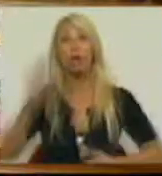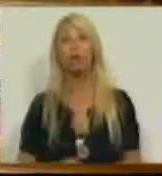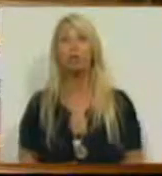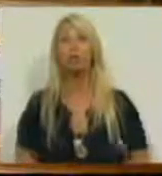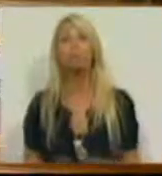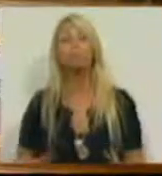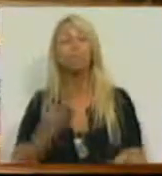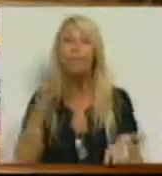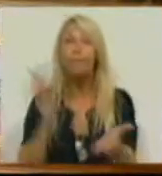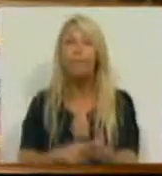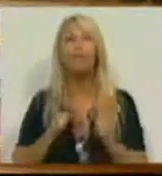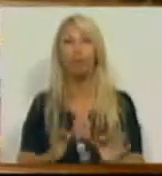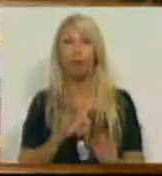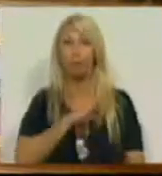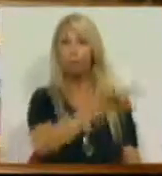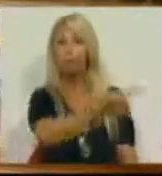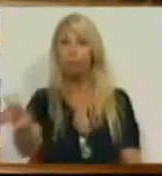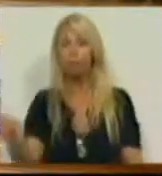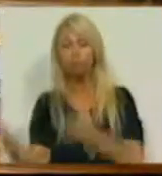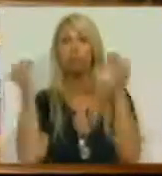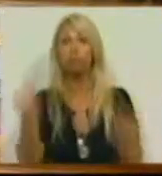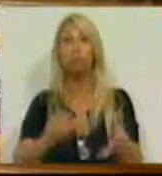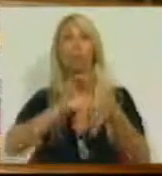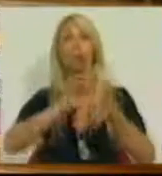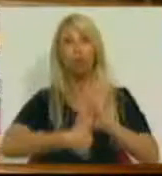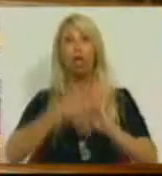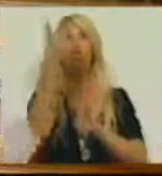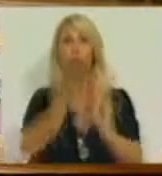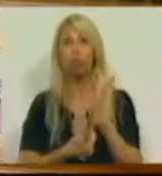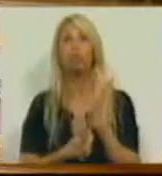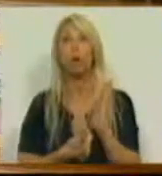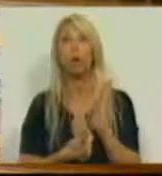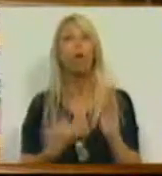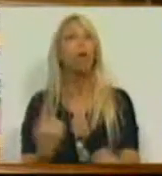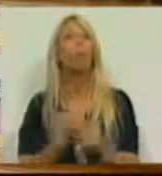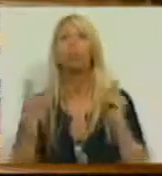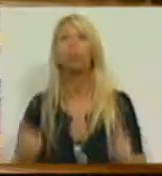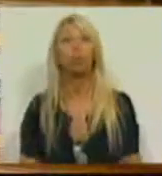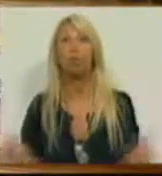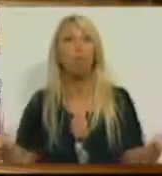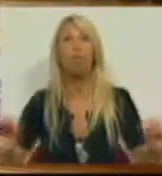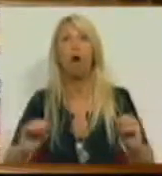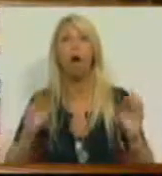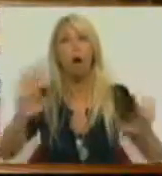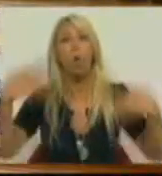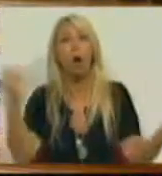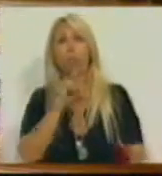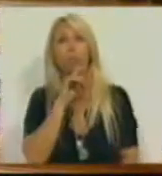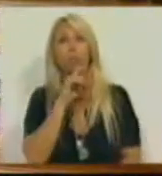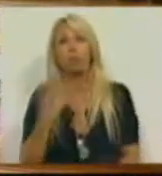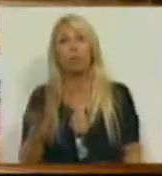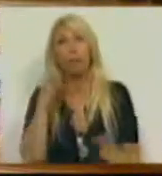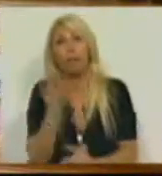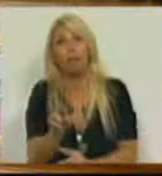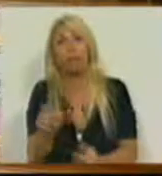a verdade é que os Srs. apresentam estes projetos de resolução porque não têm qualquer hipótese de